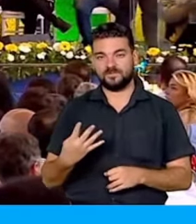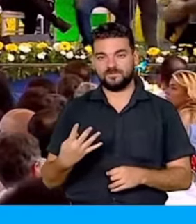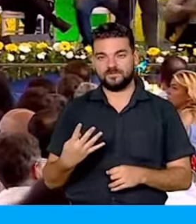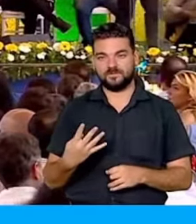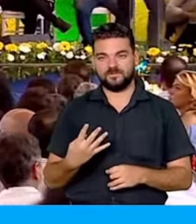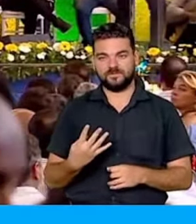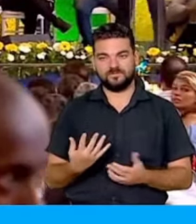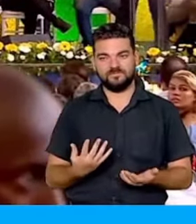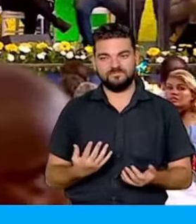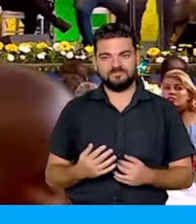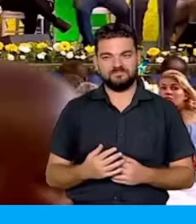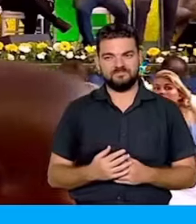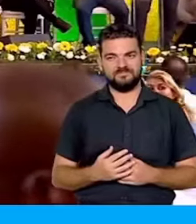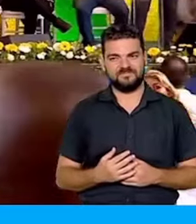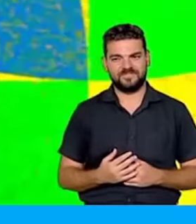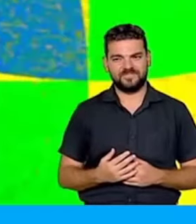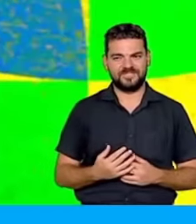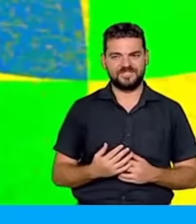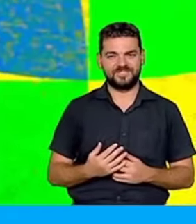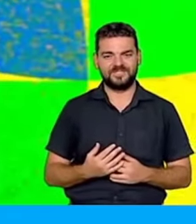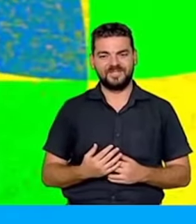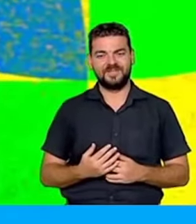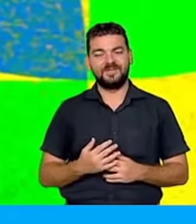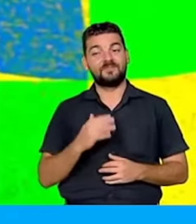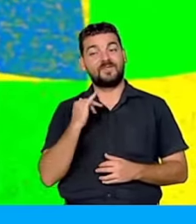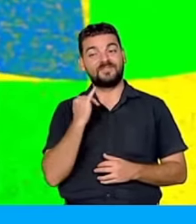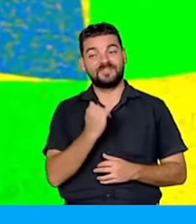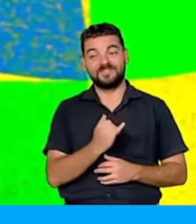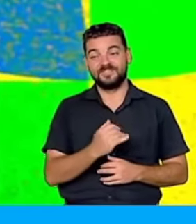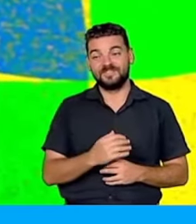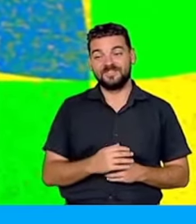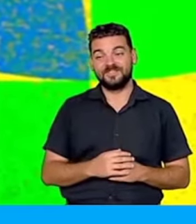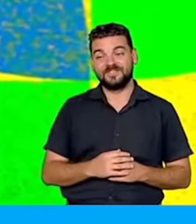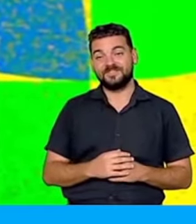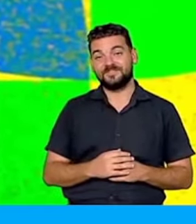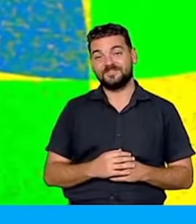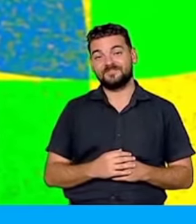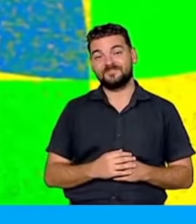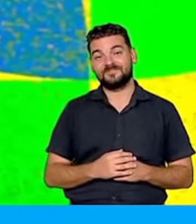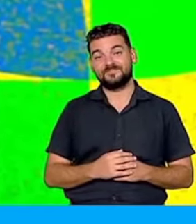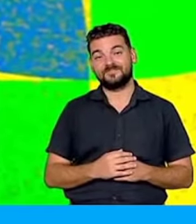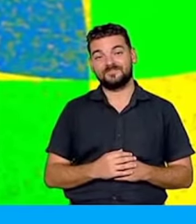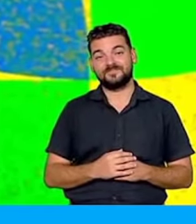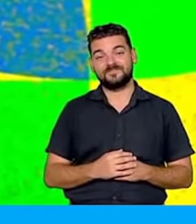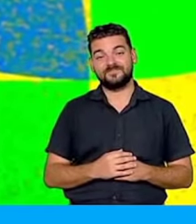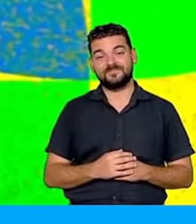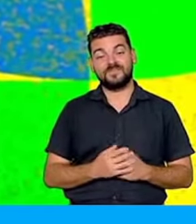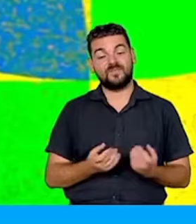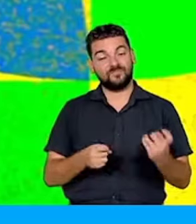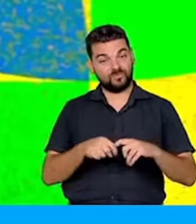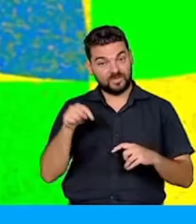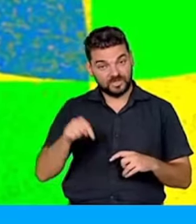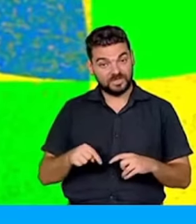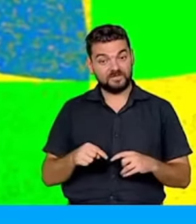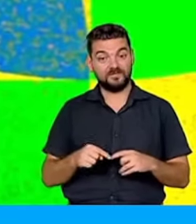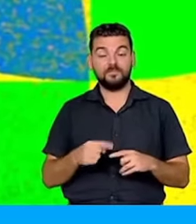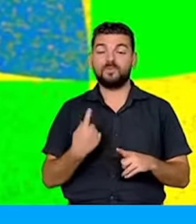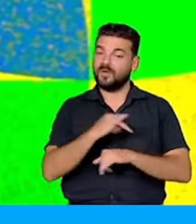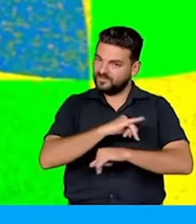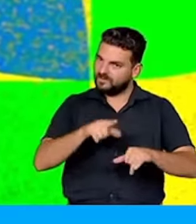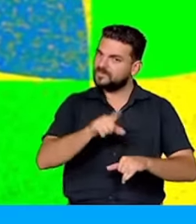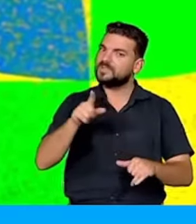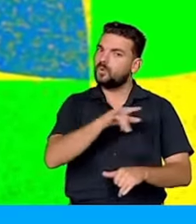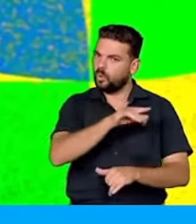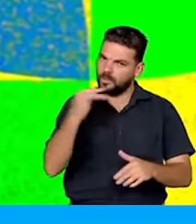e eu disse muito, mas muito isso na campanha para todo mundo.